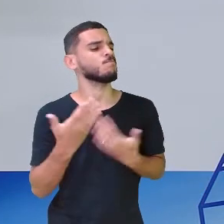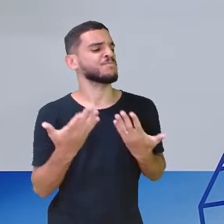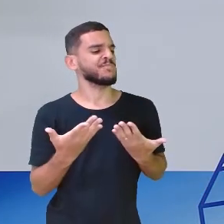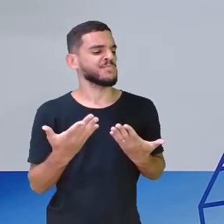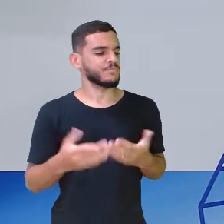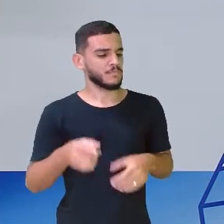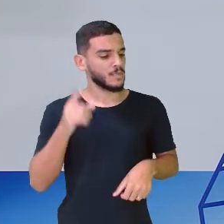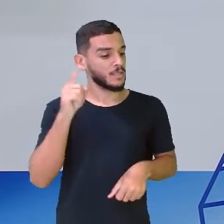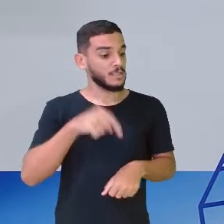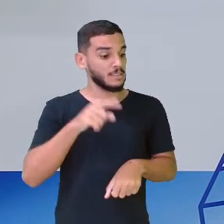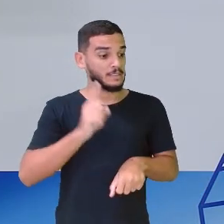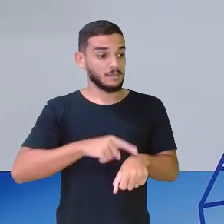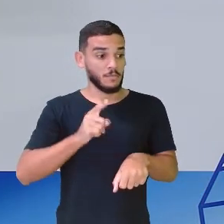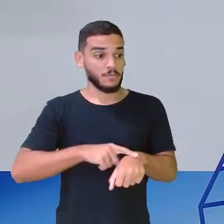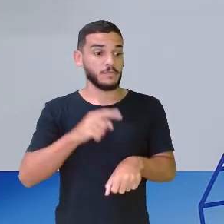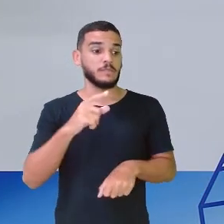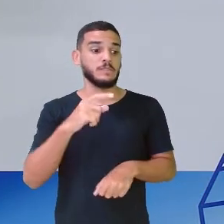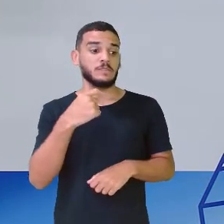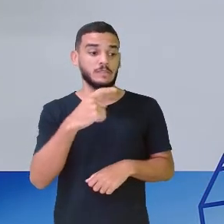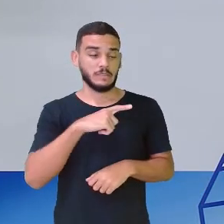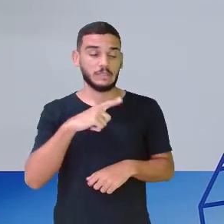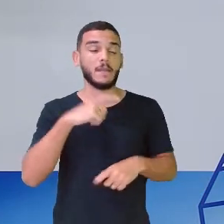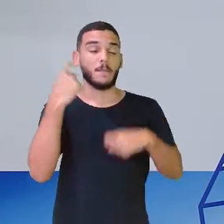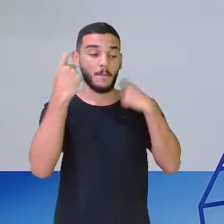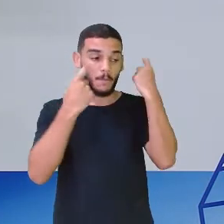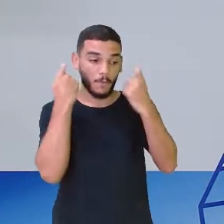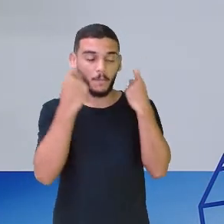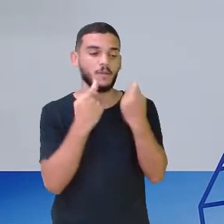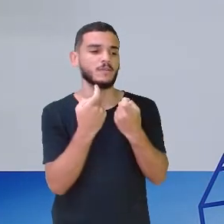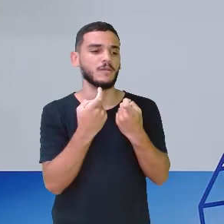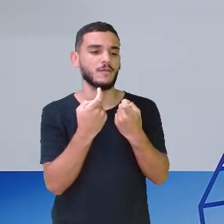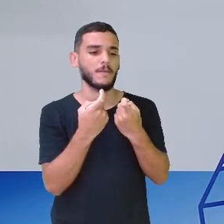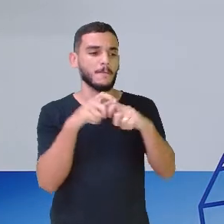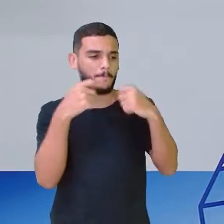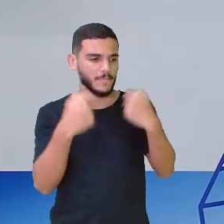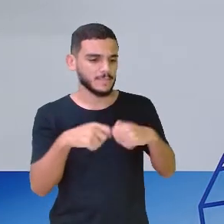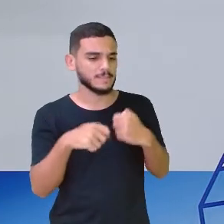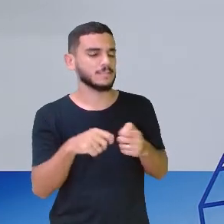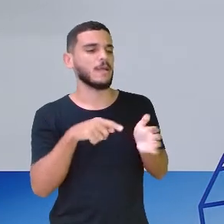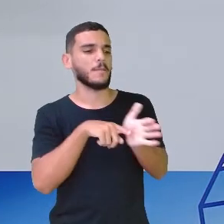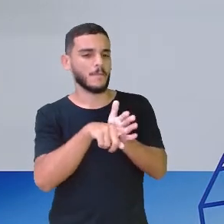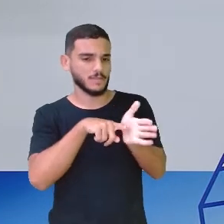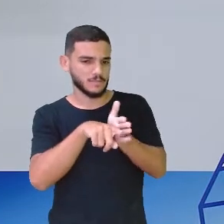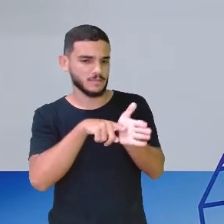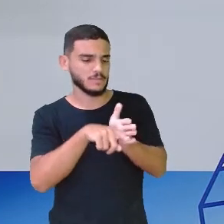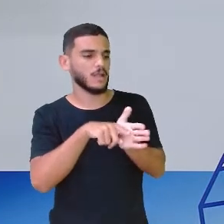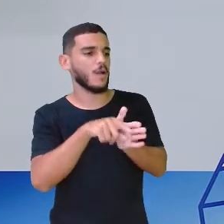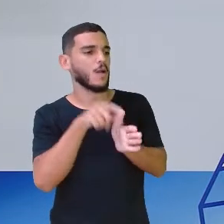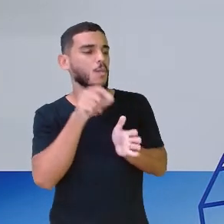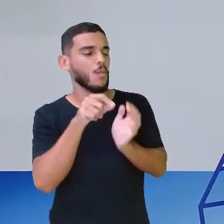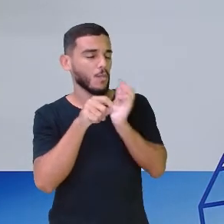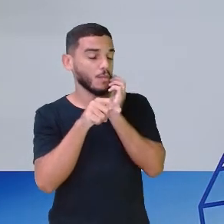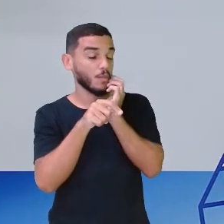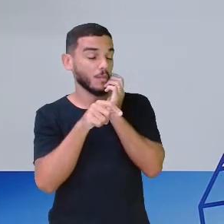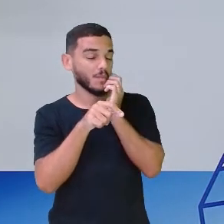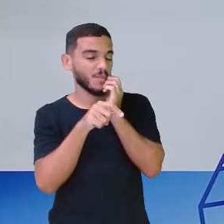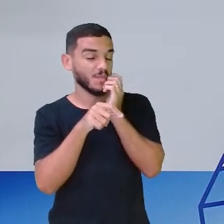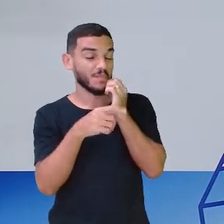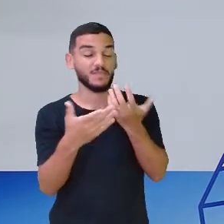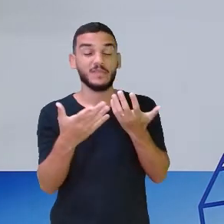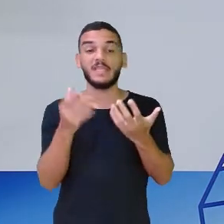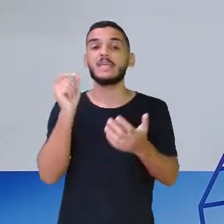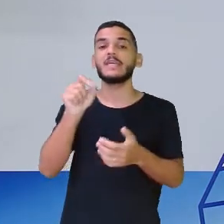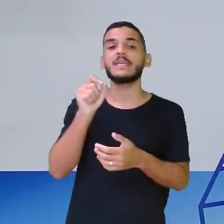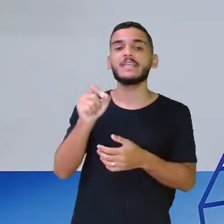nessa história tem caroço. Vamos ouvir o... Quem será que a coruja vai